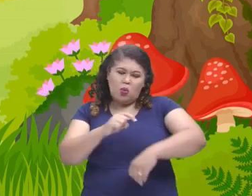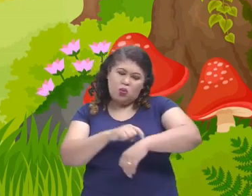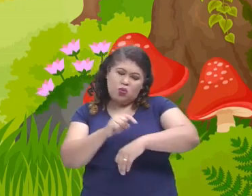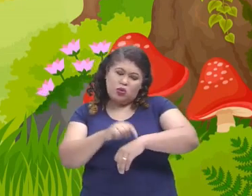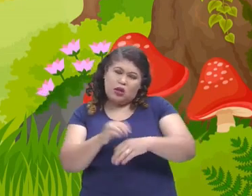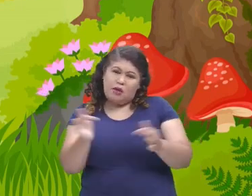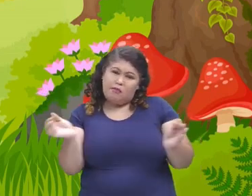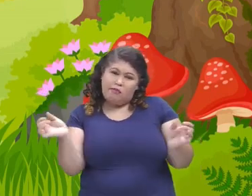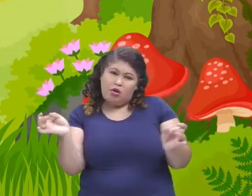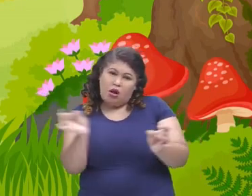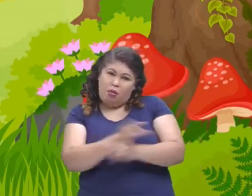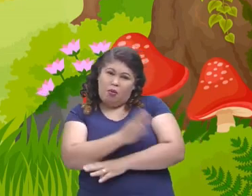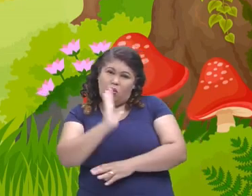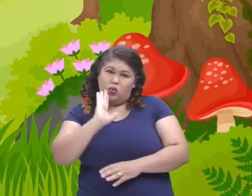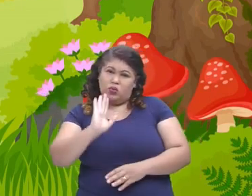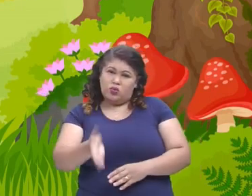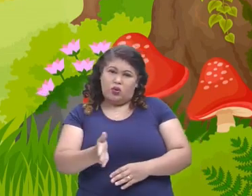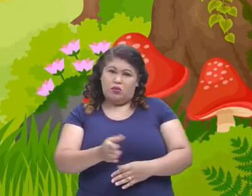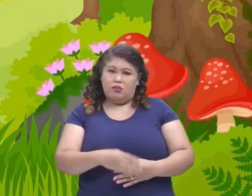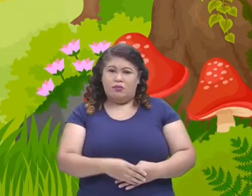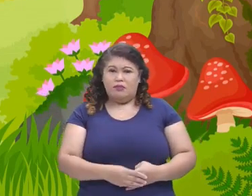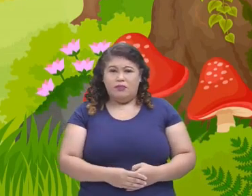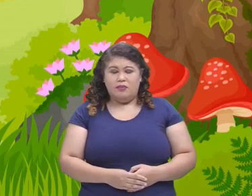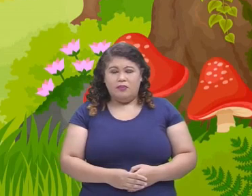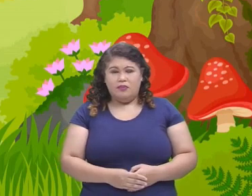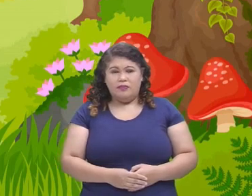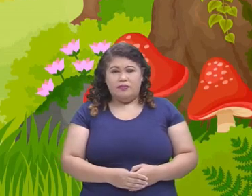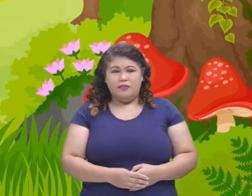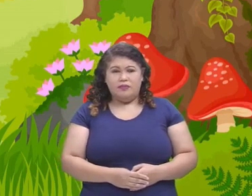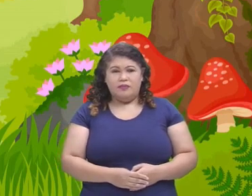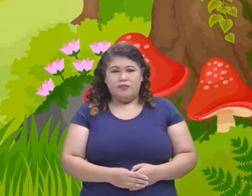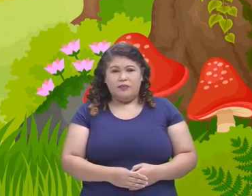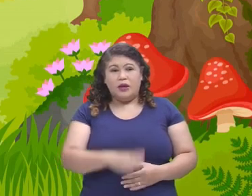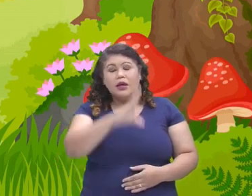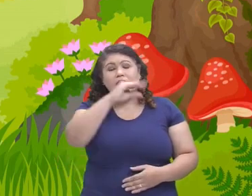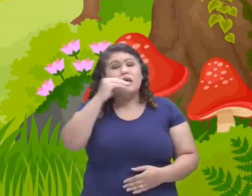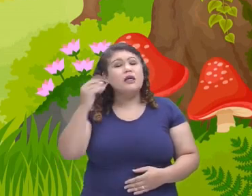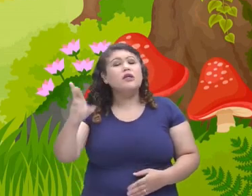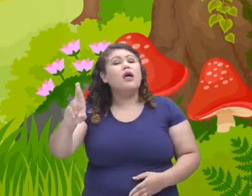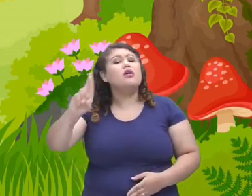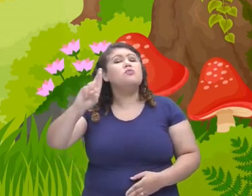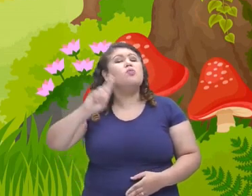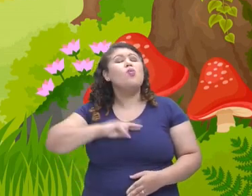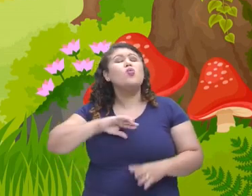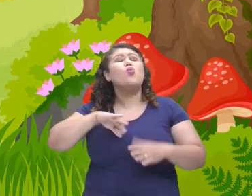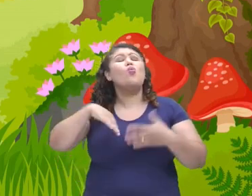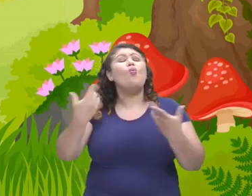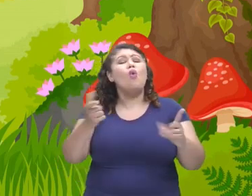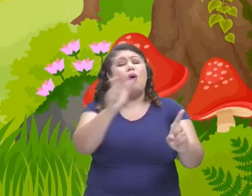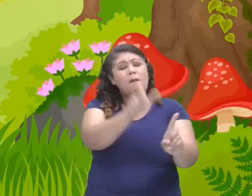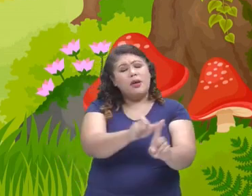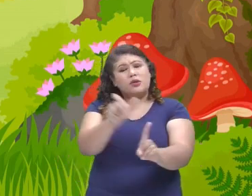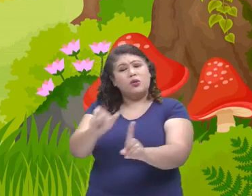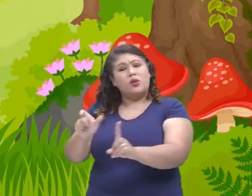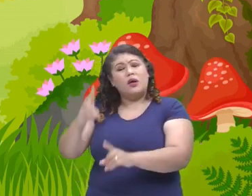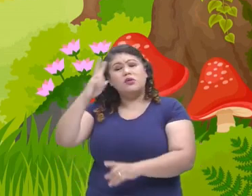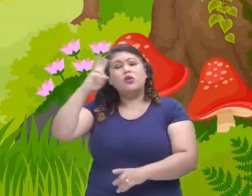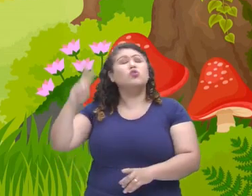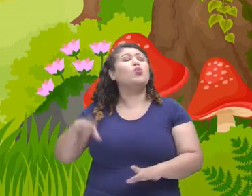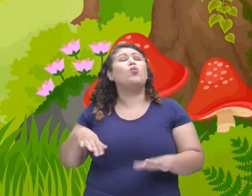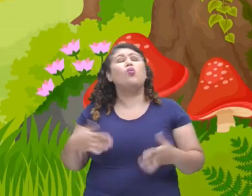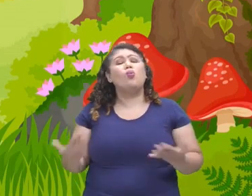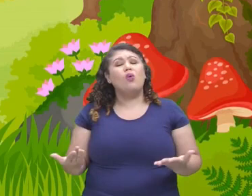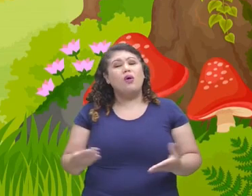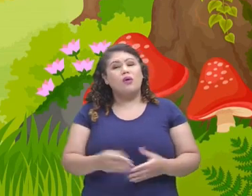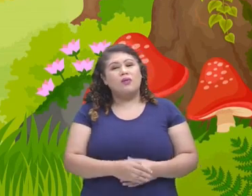acabou agora. Crianças, vocês sabem quem são os personagens da nossa historinha? Sim,